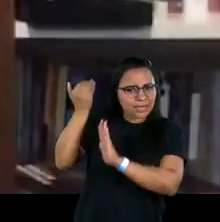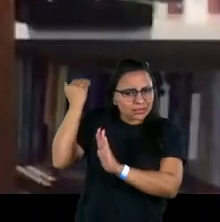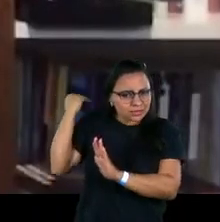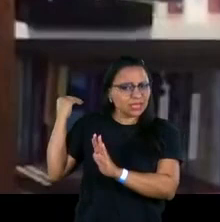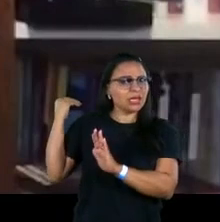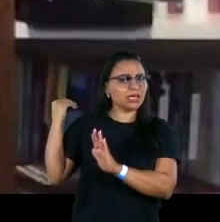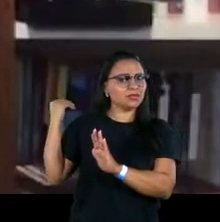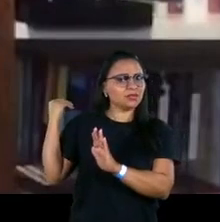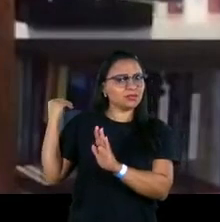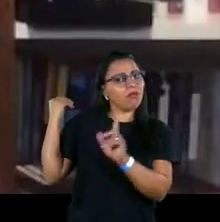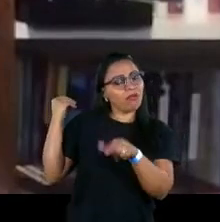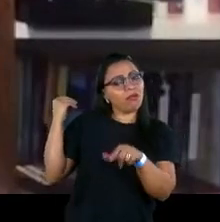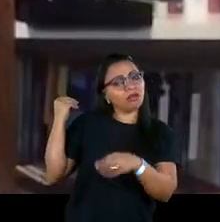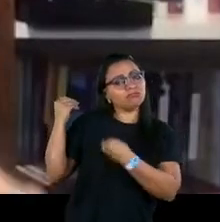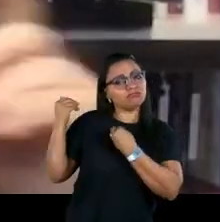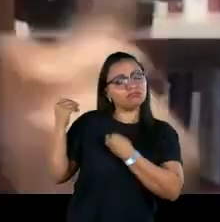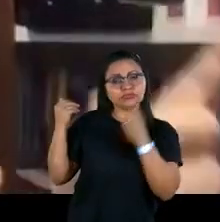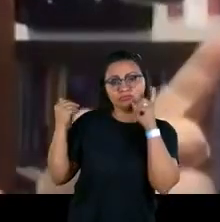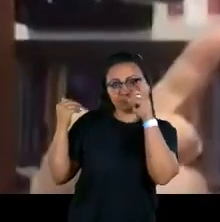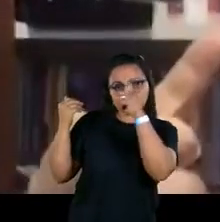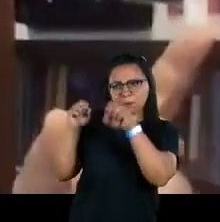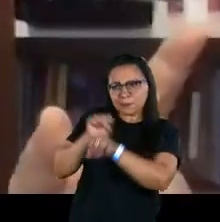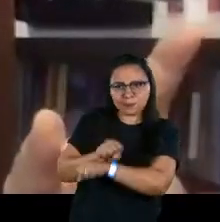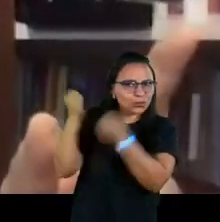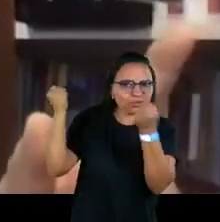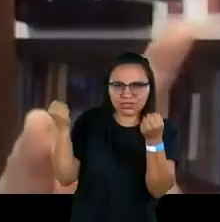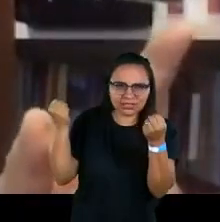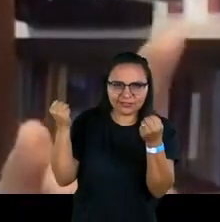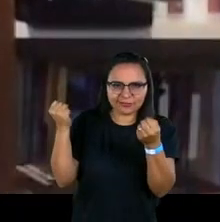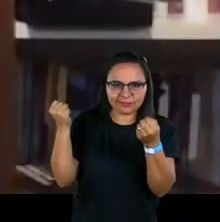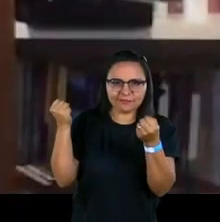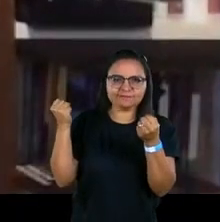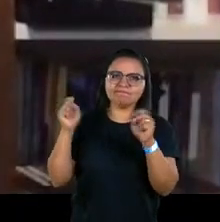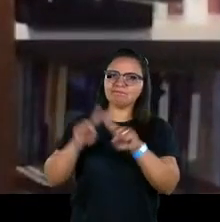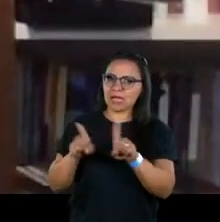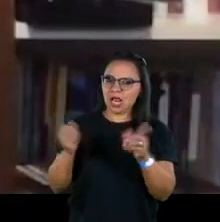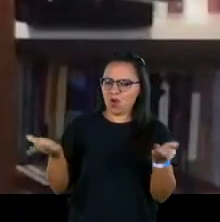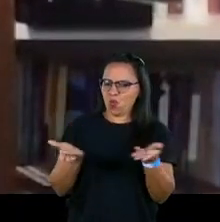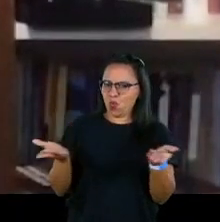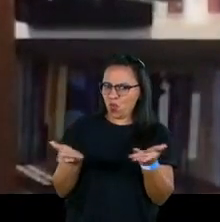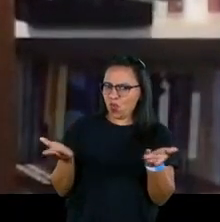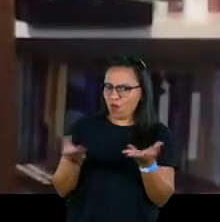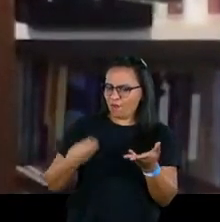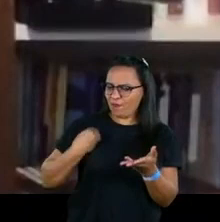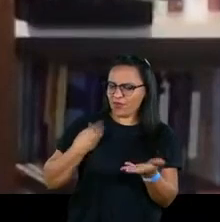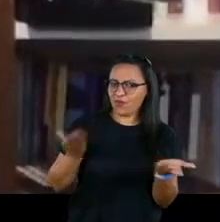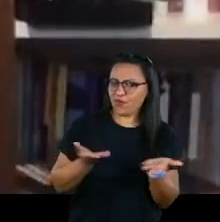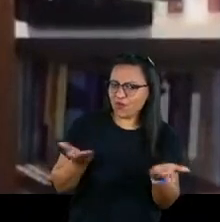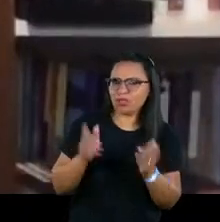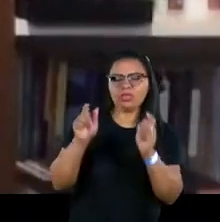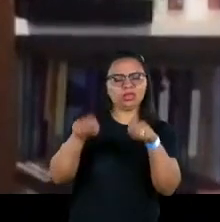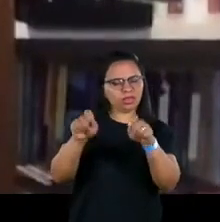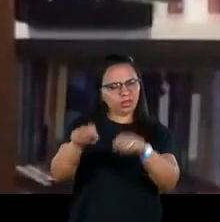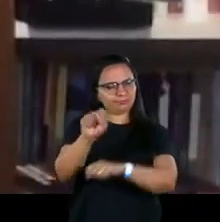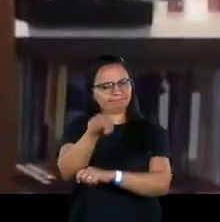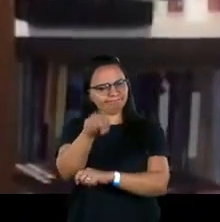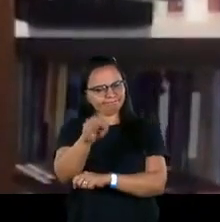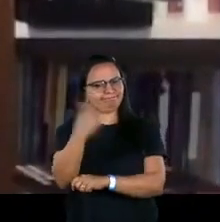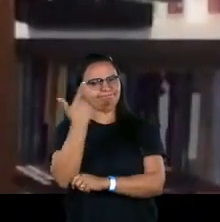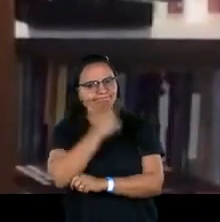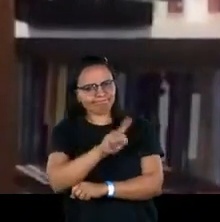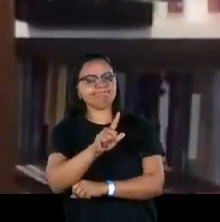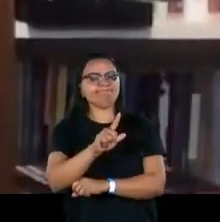isso fosse uma realidade impossível de ser alcançada. Mas, na realidade que nós vivemos hoje, isso é possível de ser